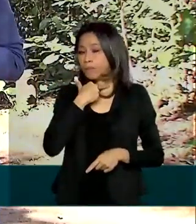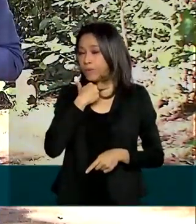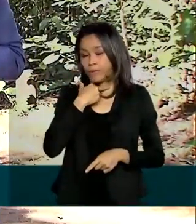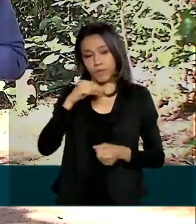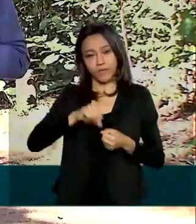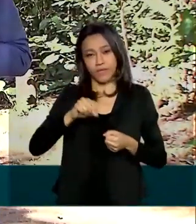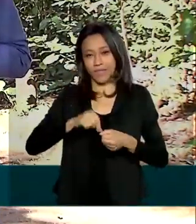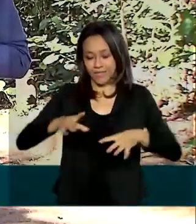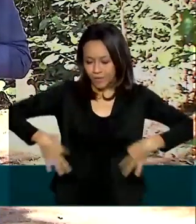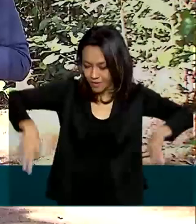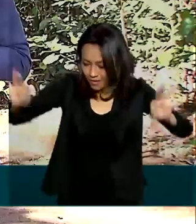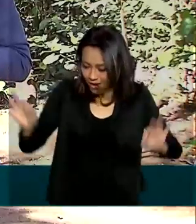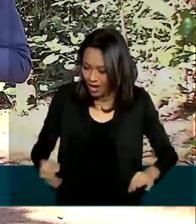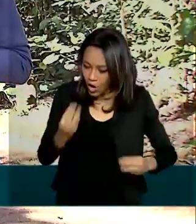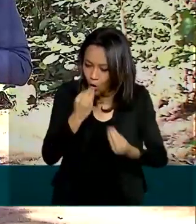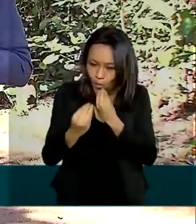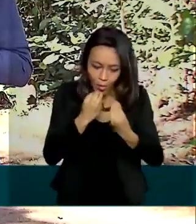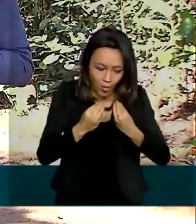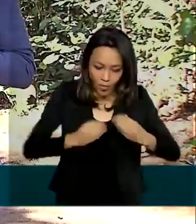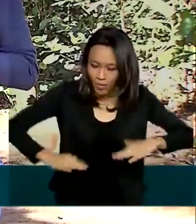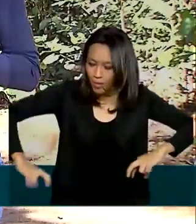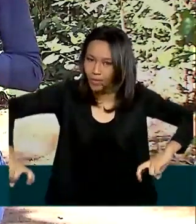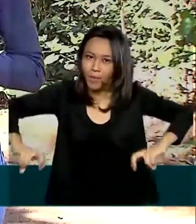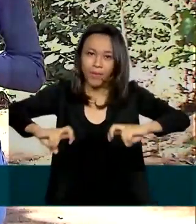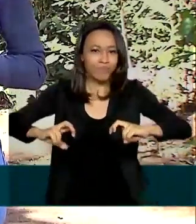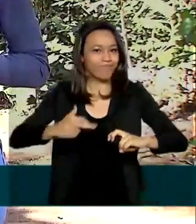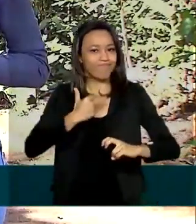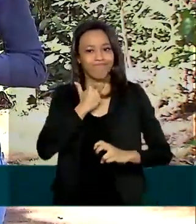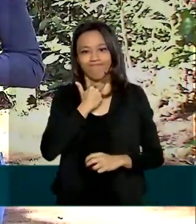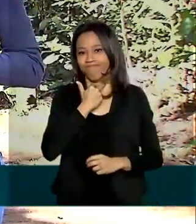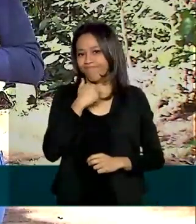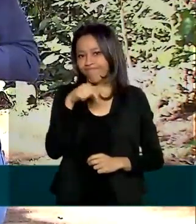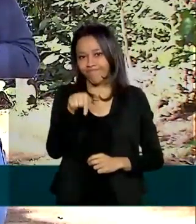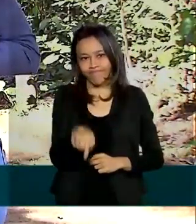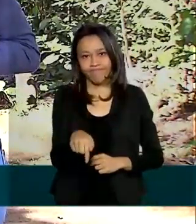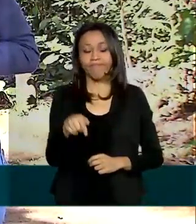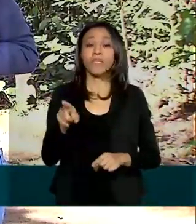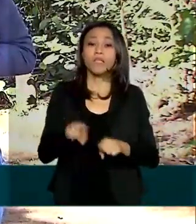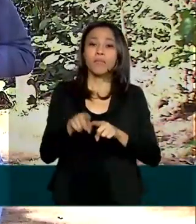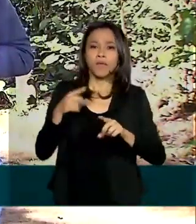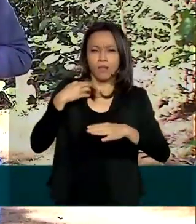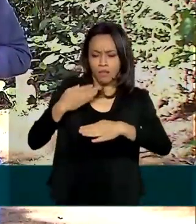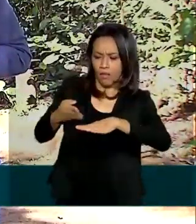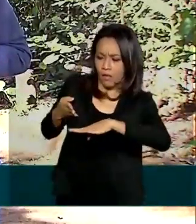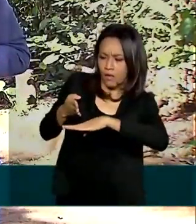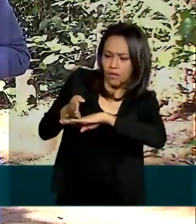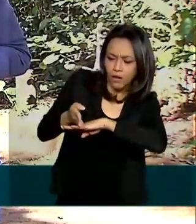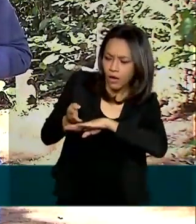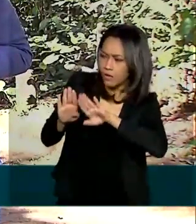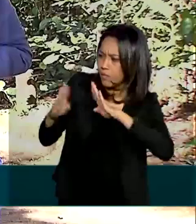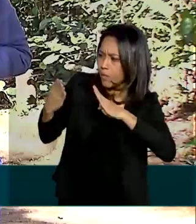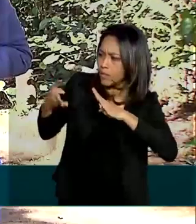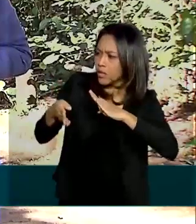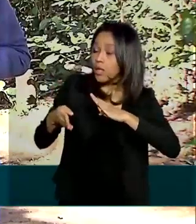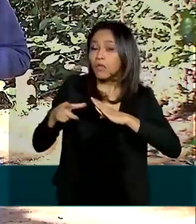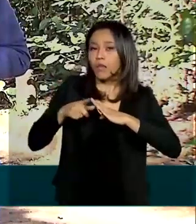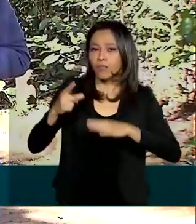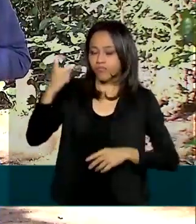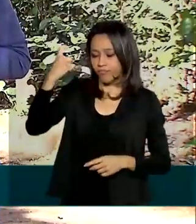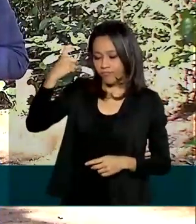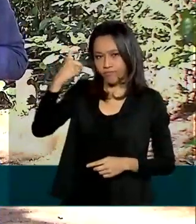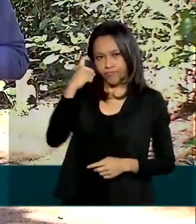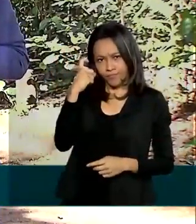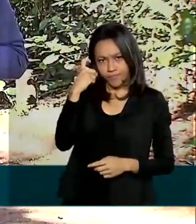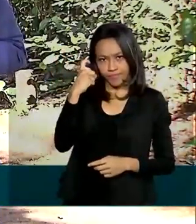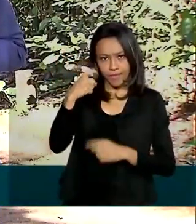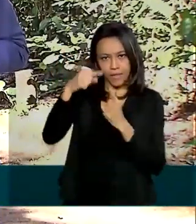piqueniques aqui no Parque Nacional de Brasília. Além disso, na entrada, todos os visitantes têm a temperatura corporal